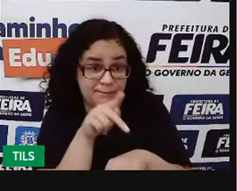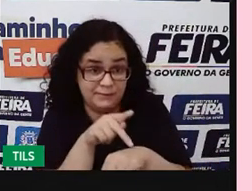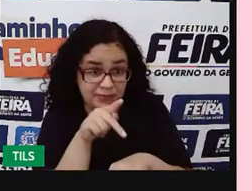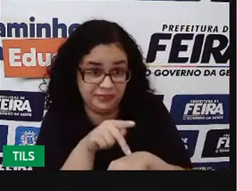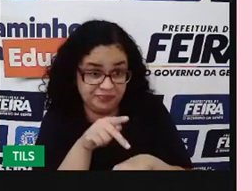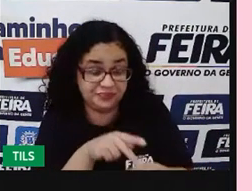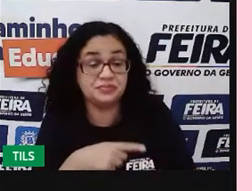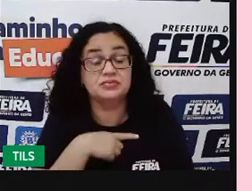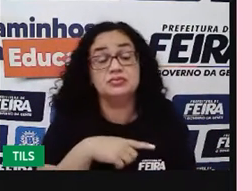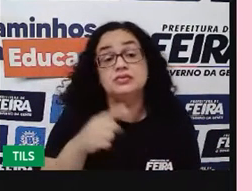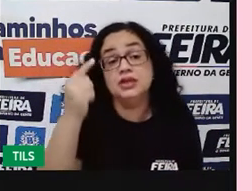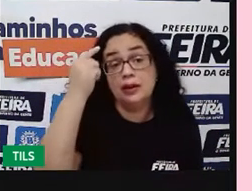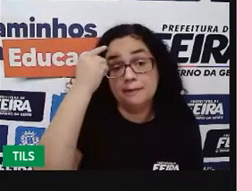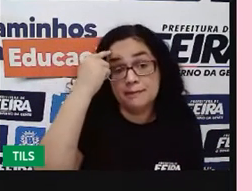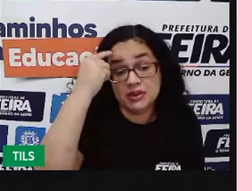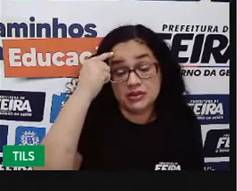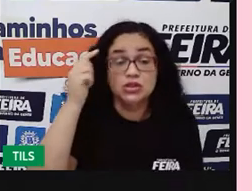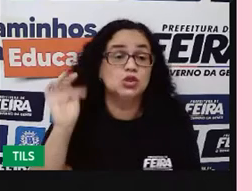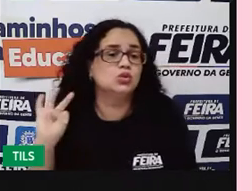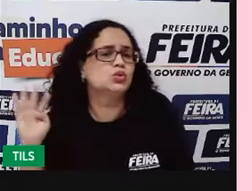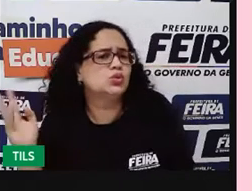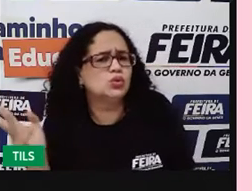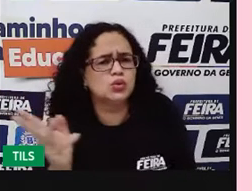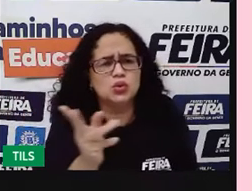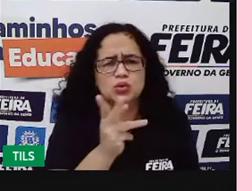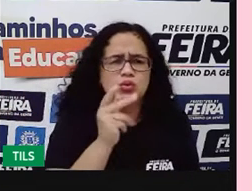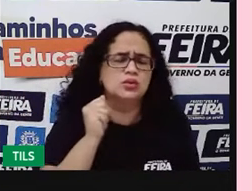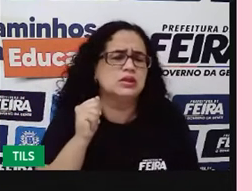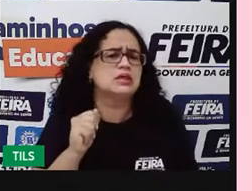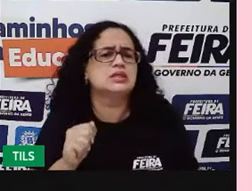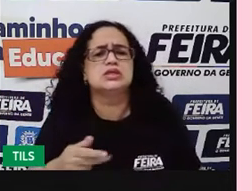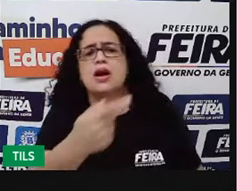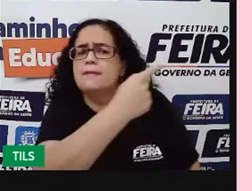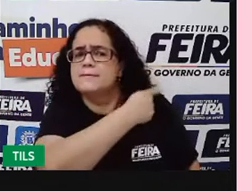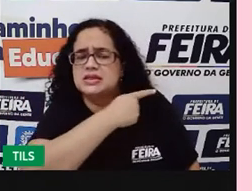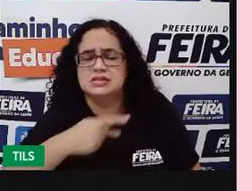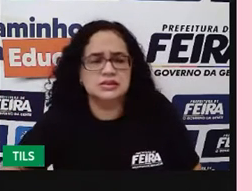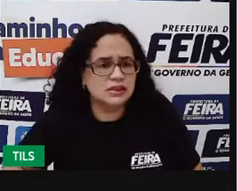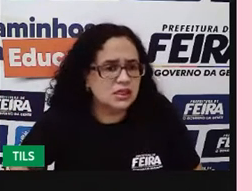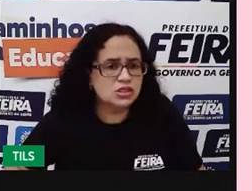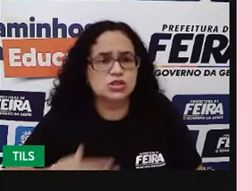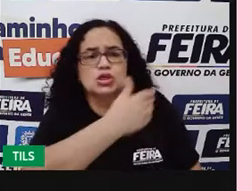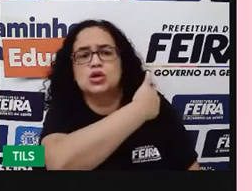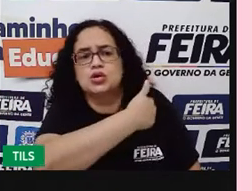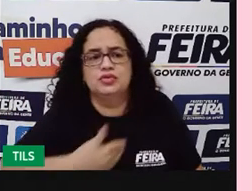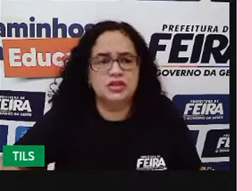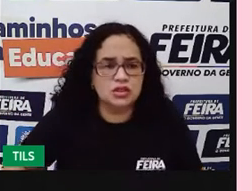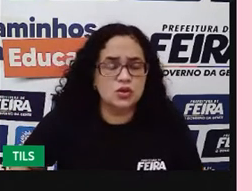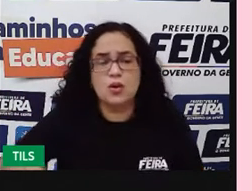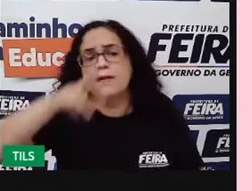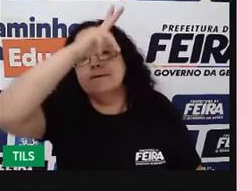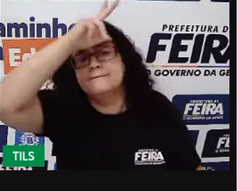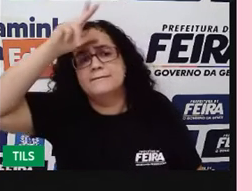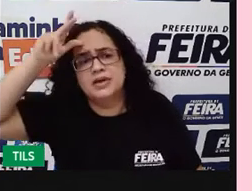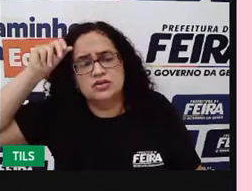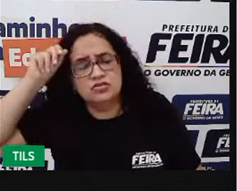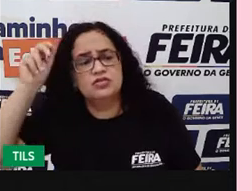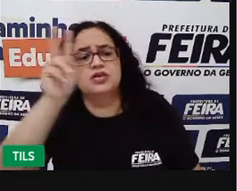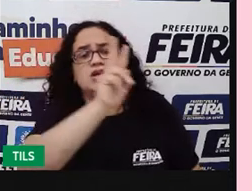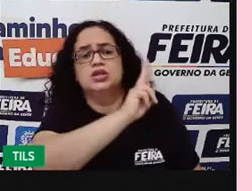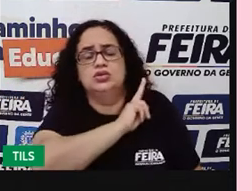e aí pensando, então, todas as esferas, desde presidente, governador, prefeito, vereadores,